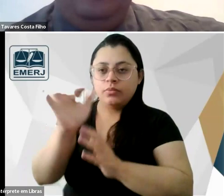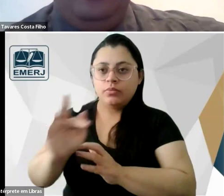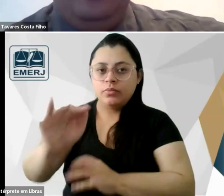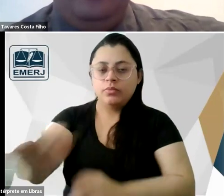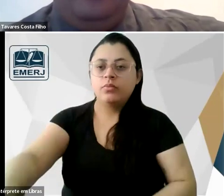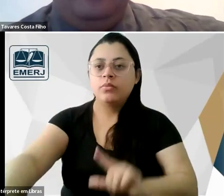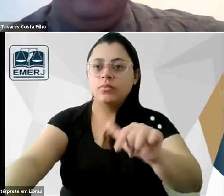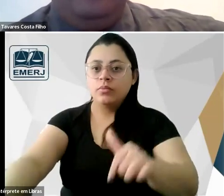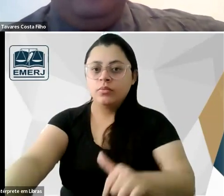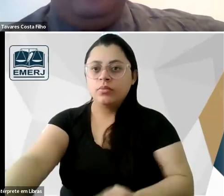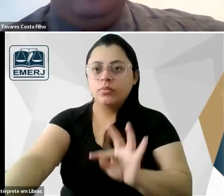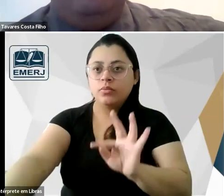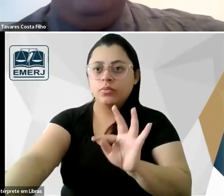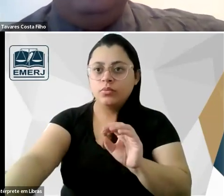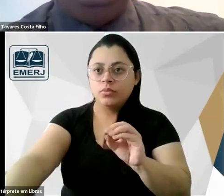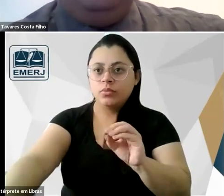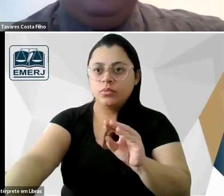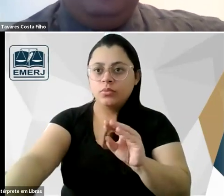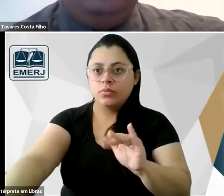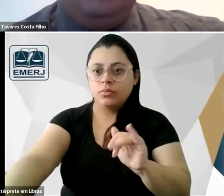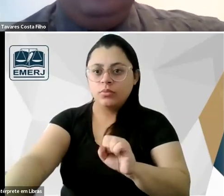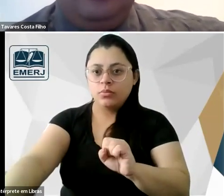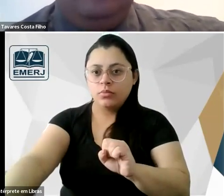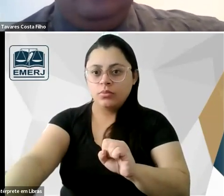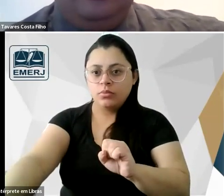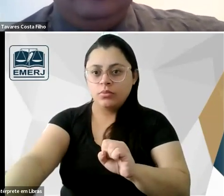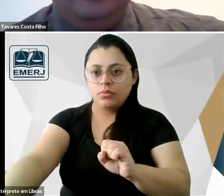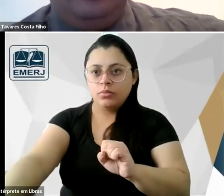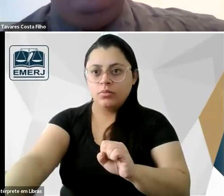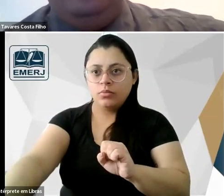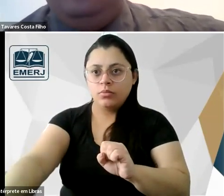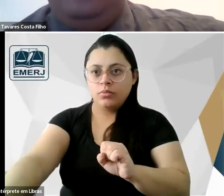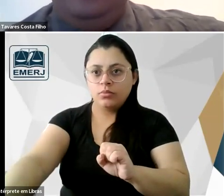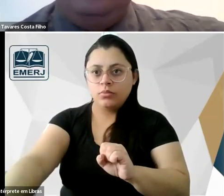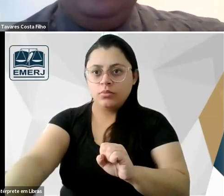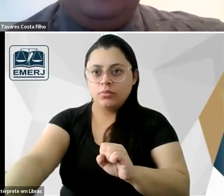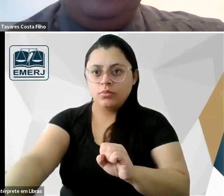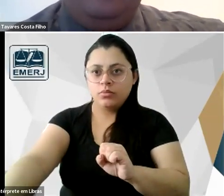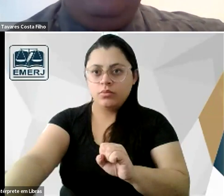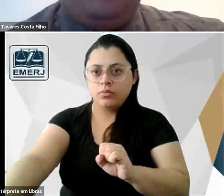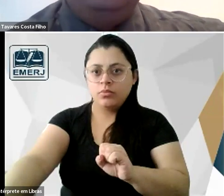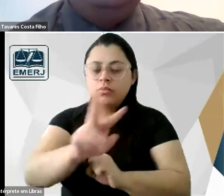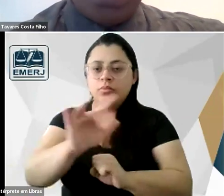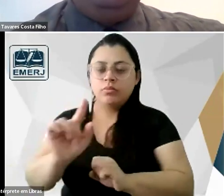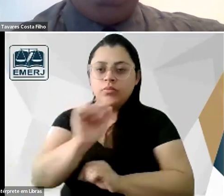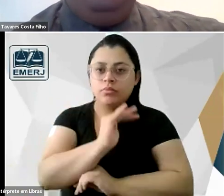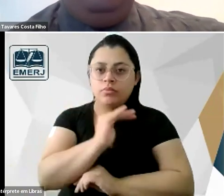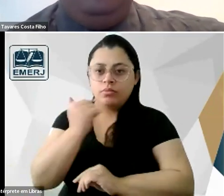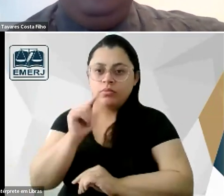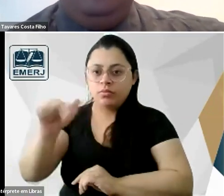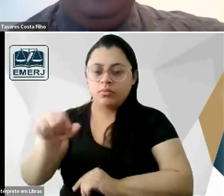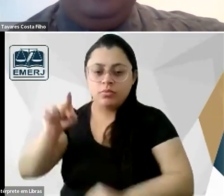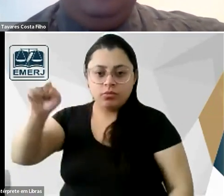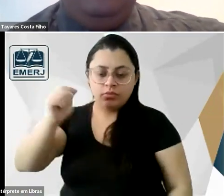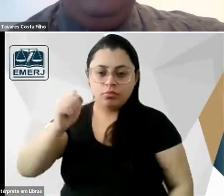falecer uma das alunas uma das ex-alunas de Tobias participa da campanha